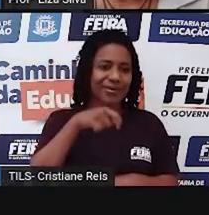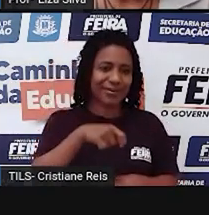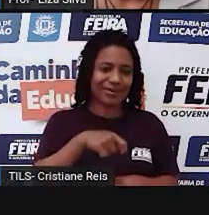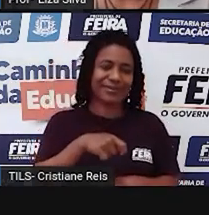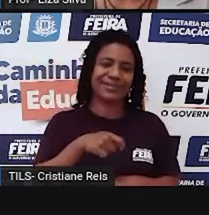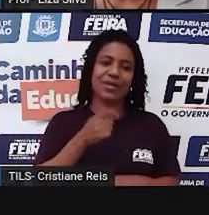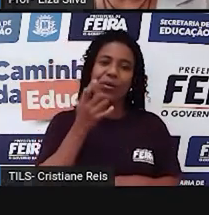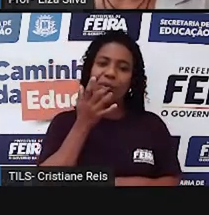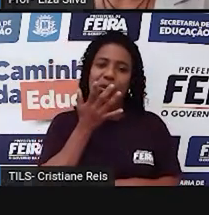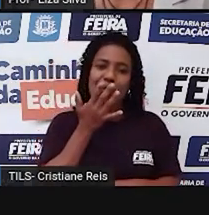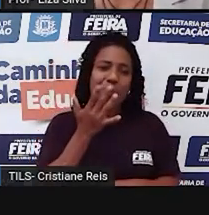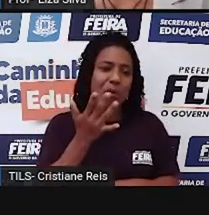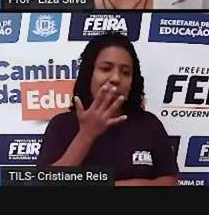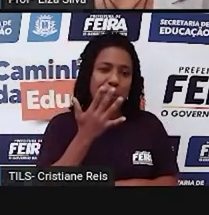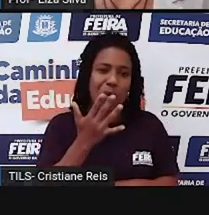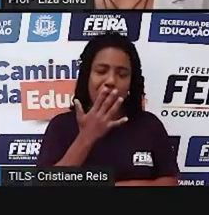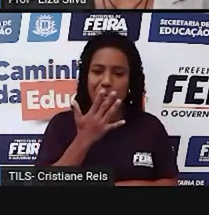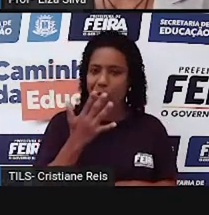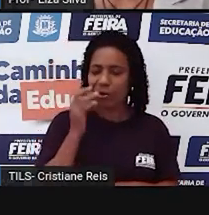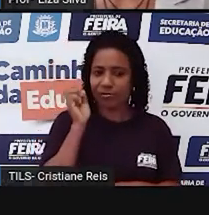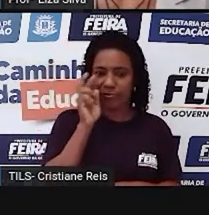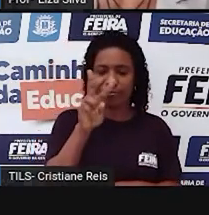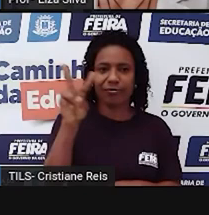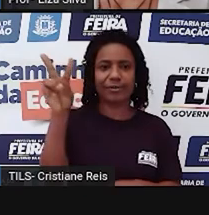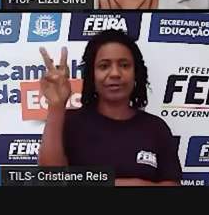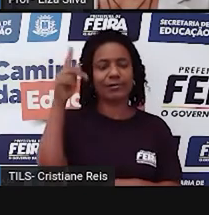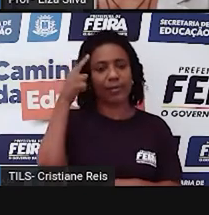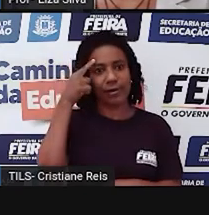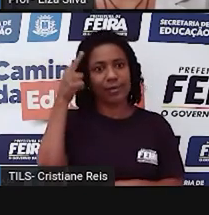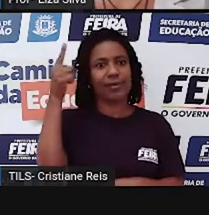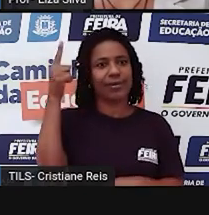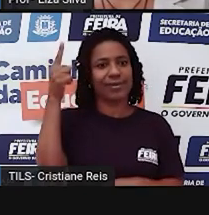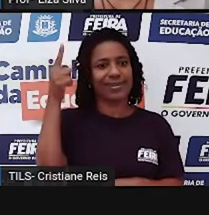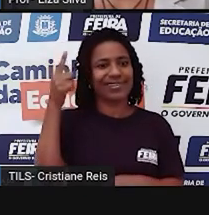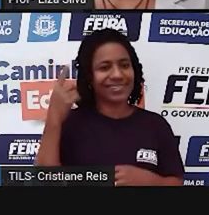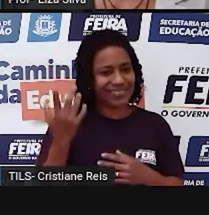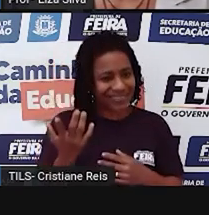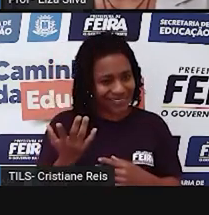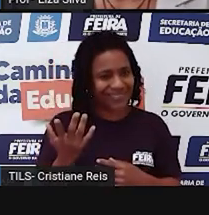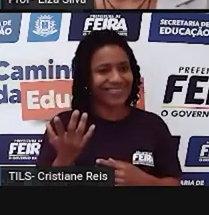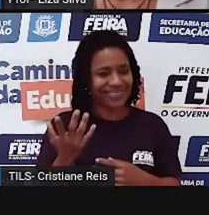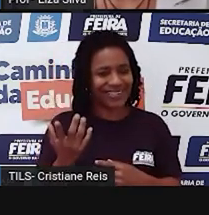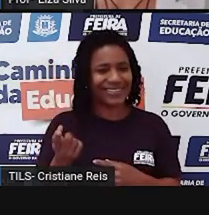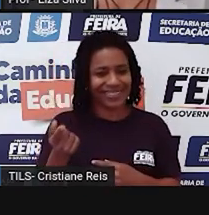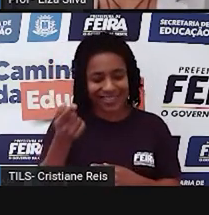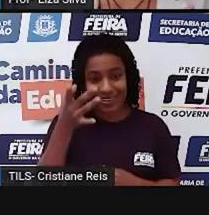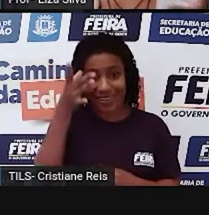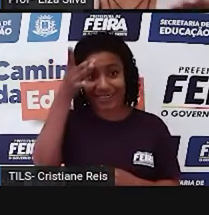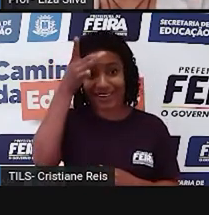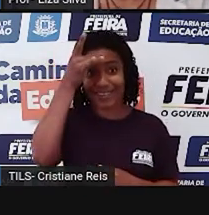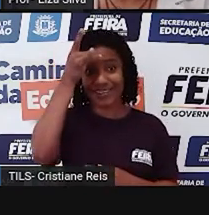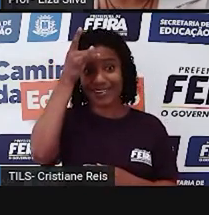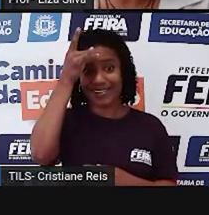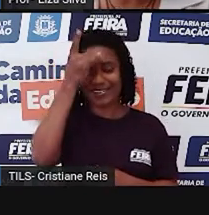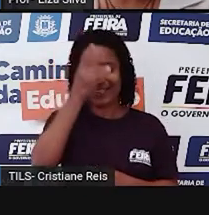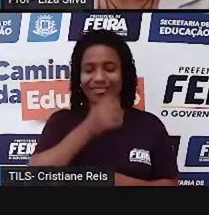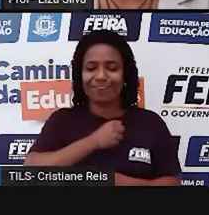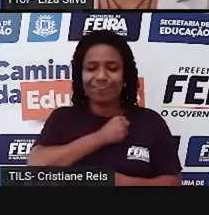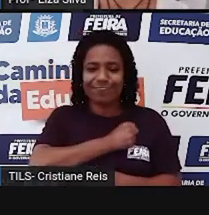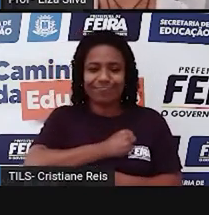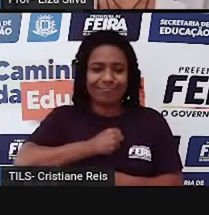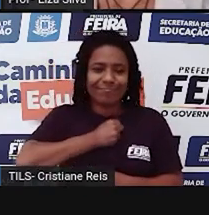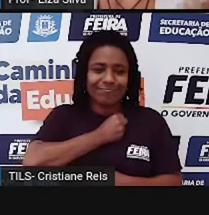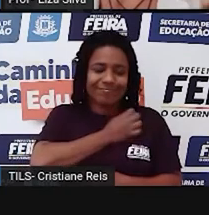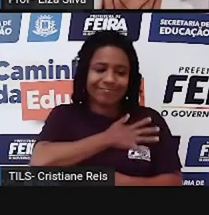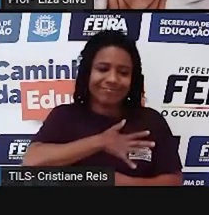cor que a gente visualiza? Enfim, são essas as memórias afetivas que eu quero que vocês tragam para a